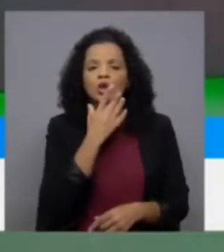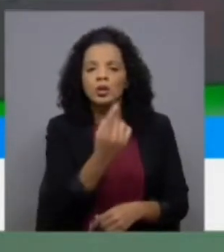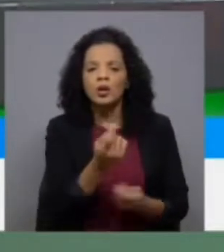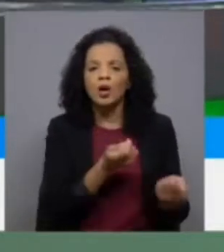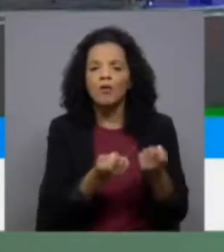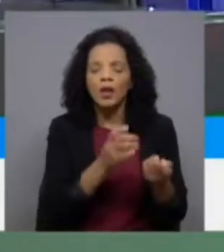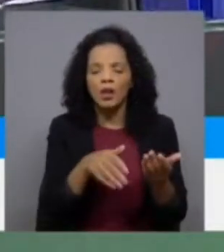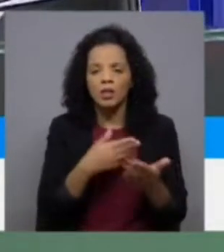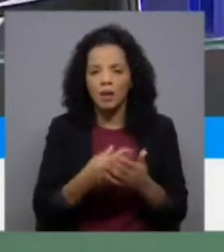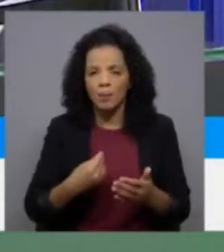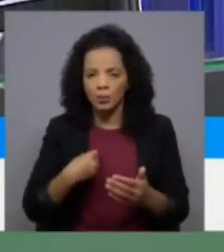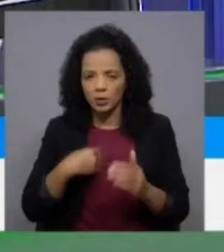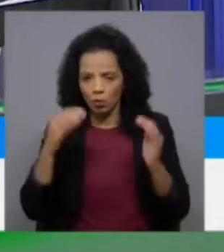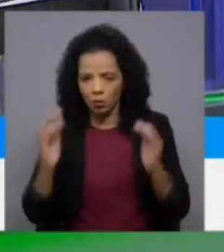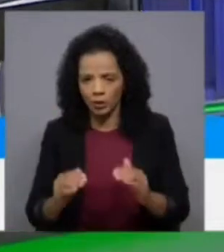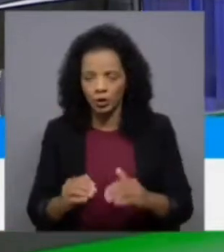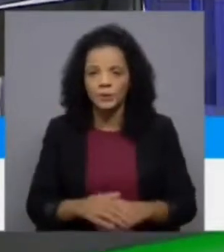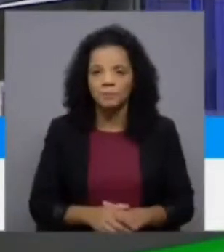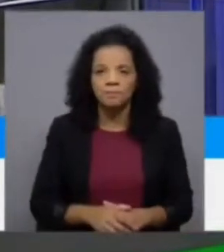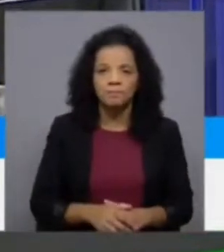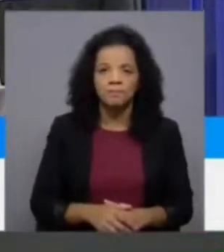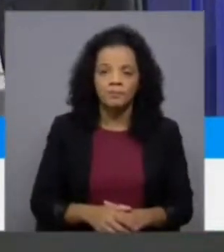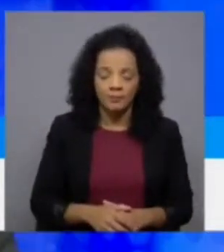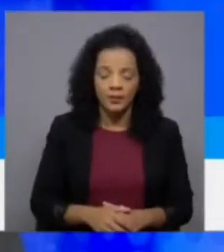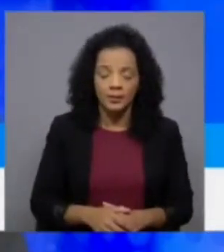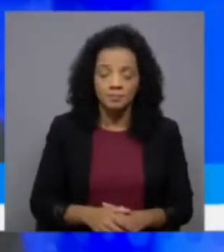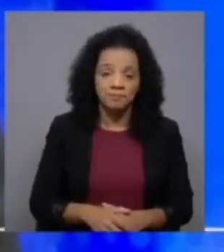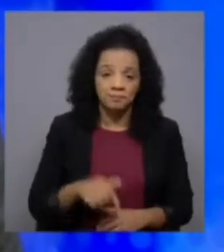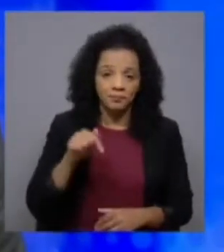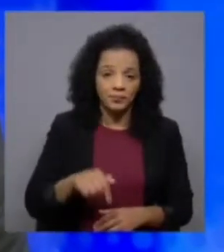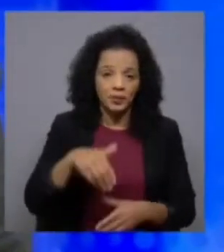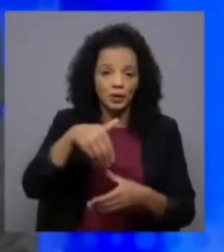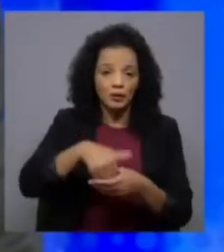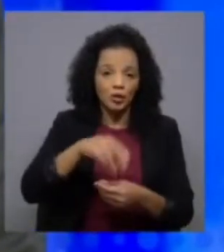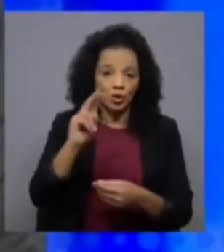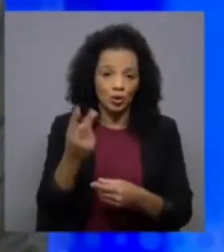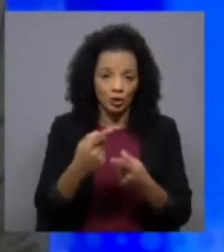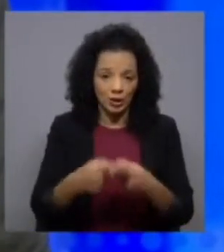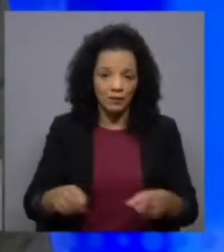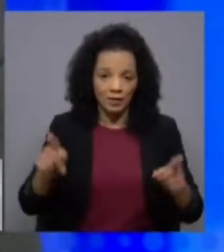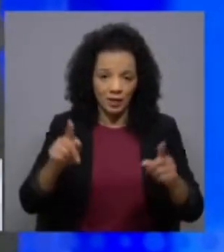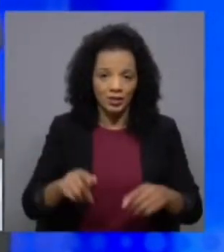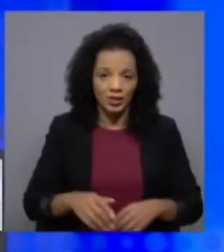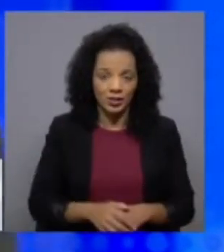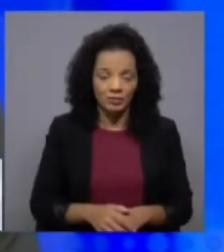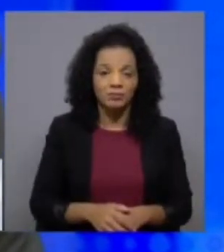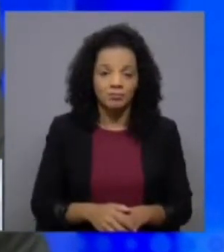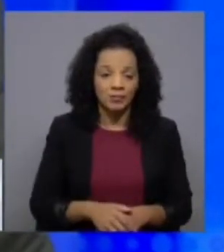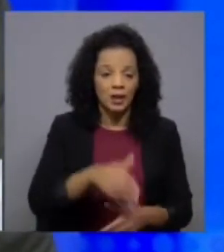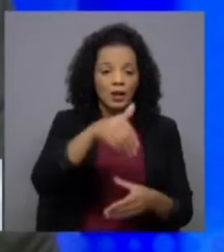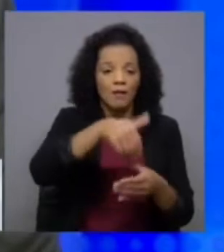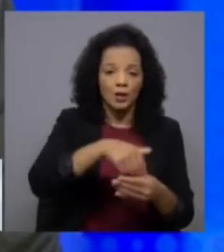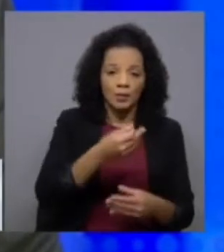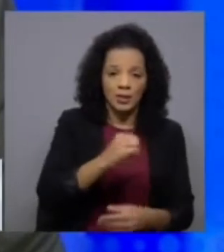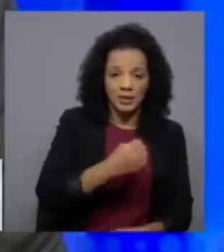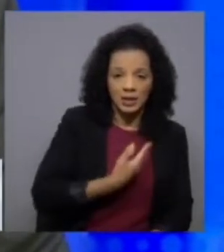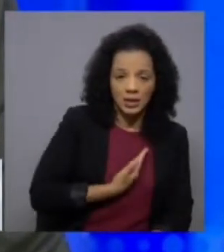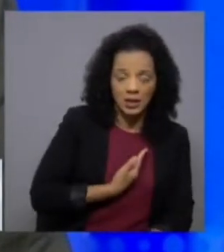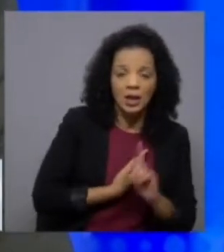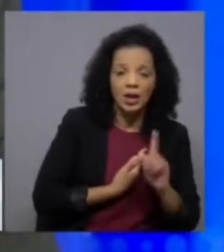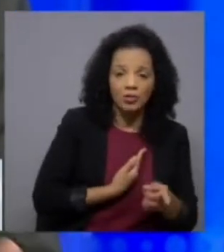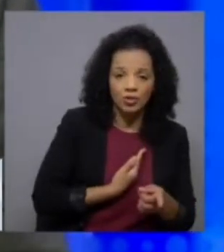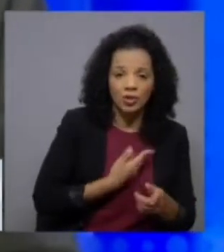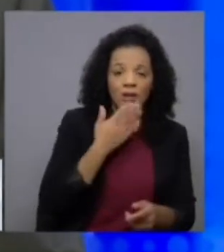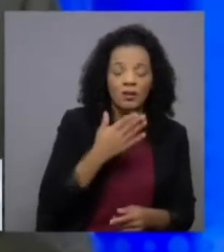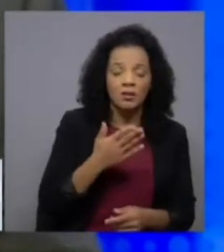diminui essa sua preocupação sim de facto nós temos aqui hoje dois votos muito diferentes em cima da mesa um voto no PSD é um voto que nos